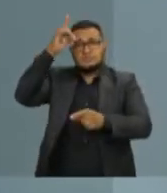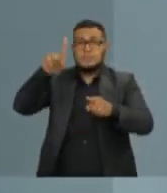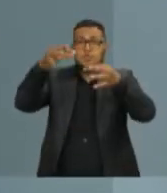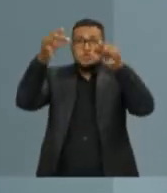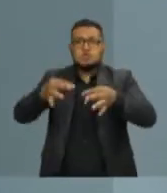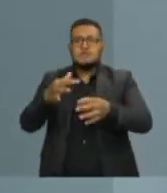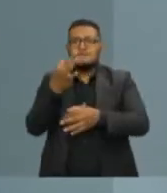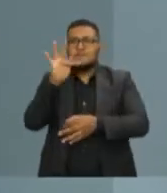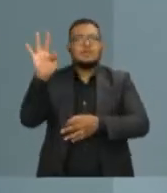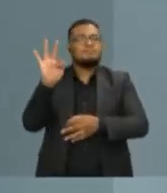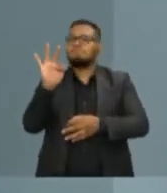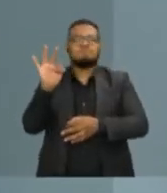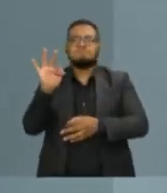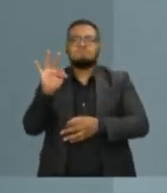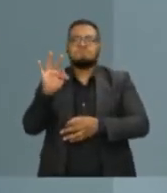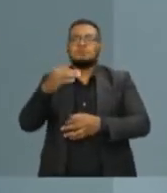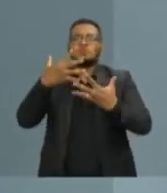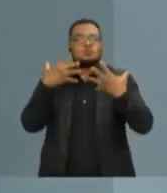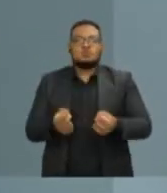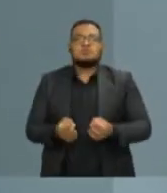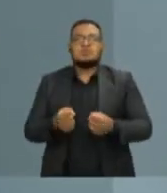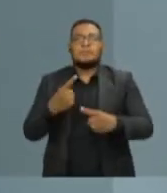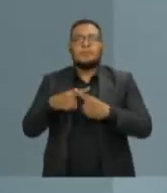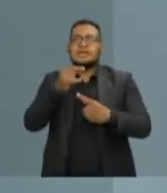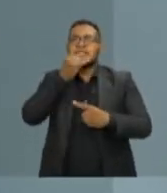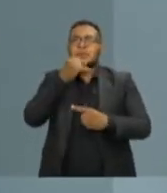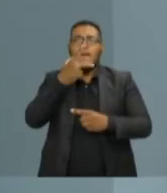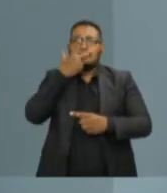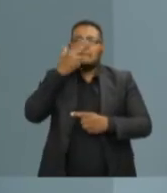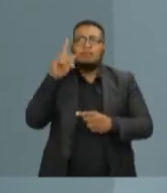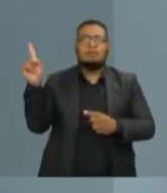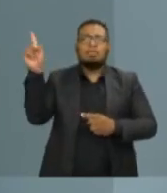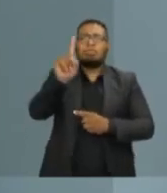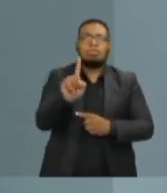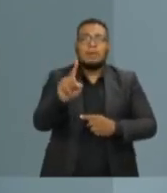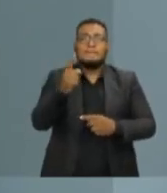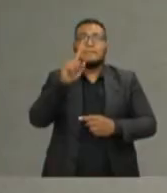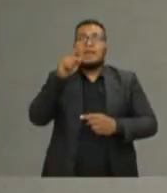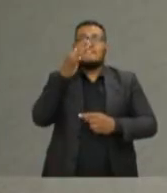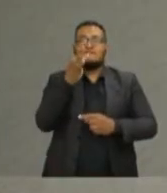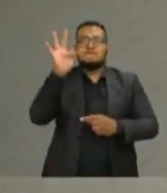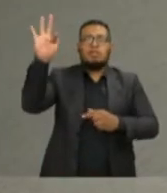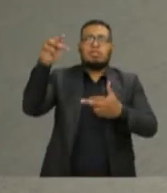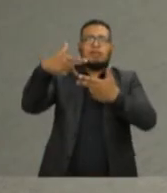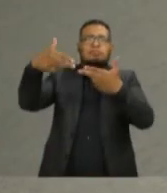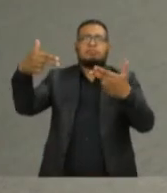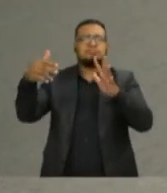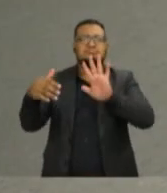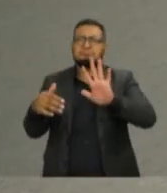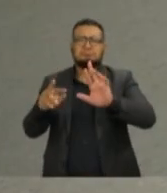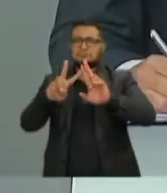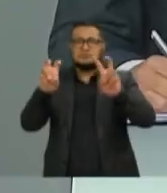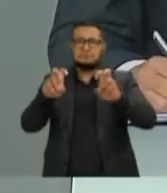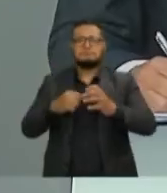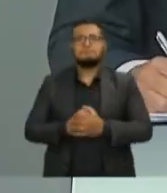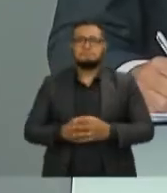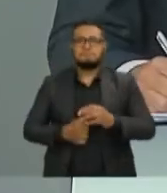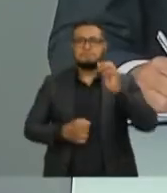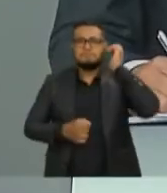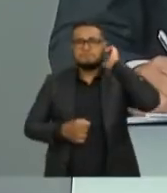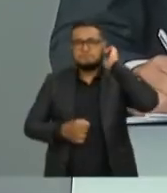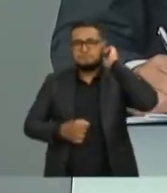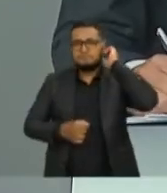podemos aceitar, porque uma instituição da República está em jogo. O candidato está colocando a República em jogo. candidato. Candidato João Cosa, 45